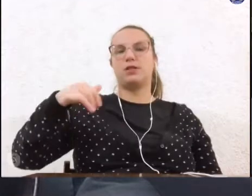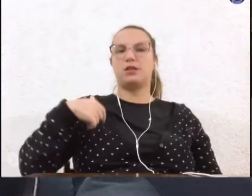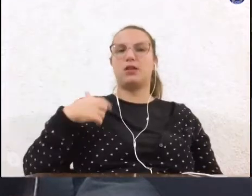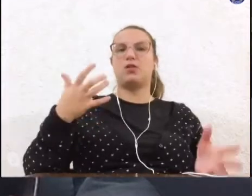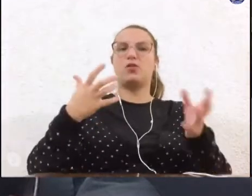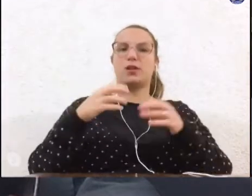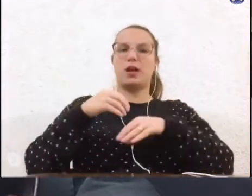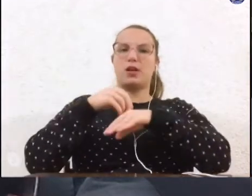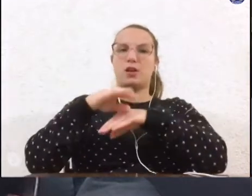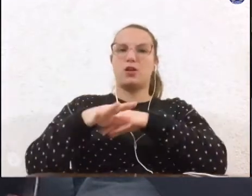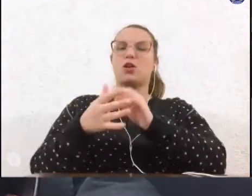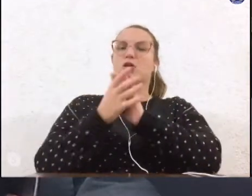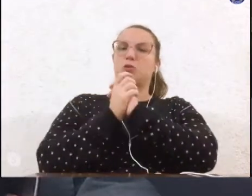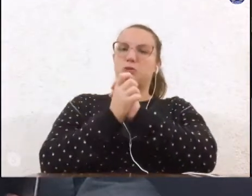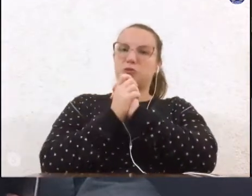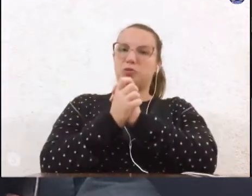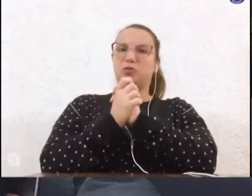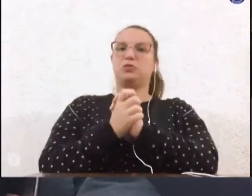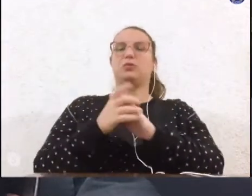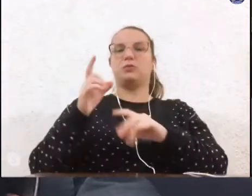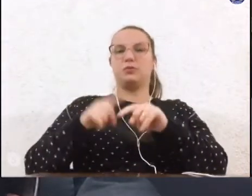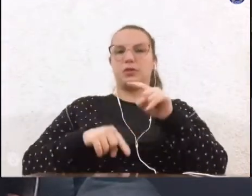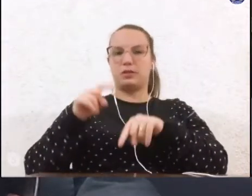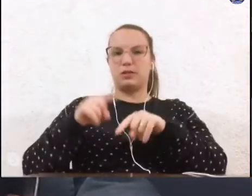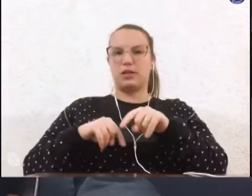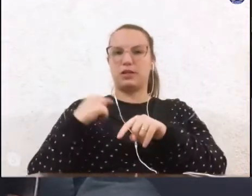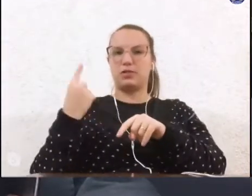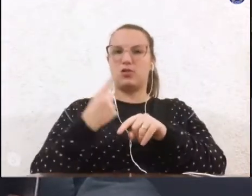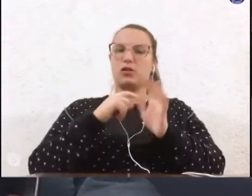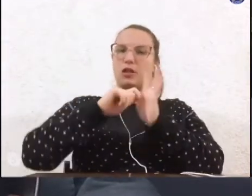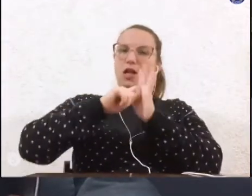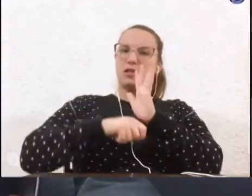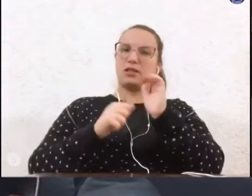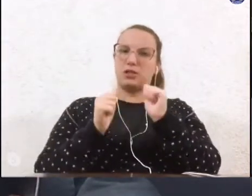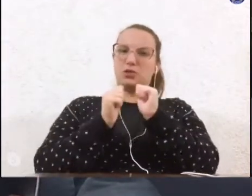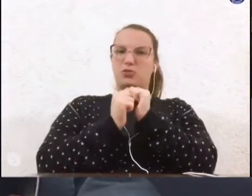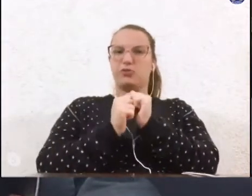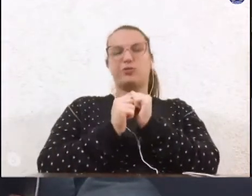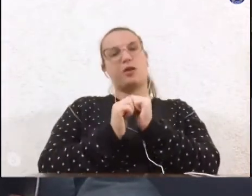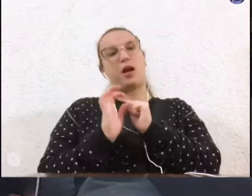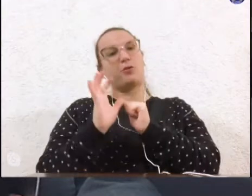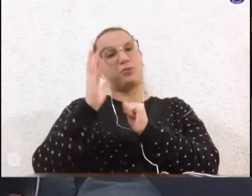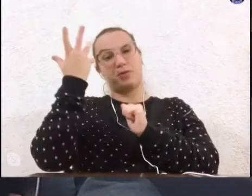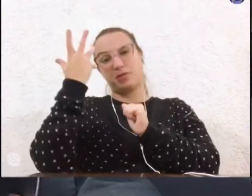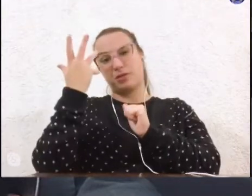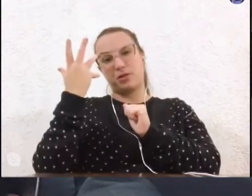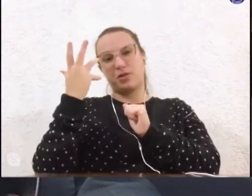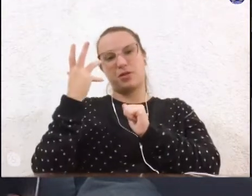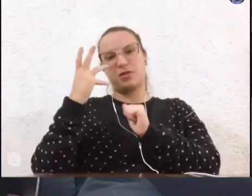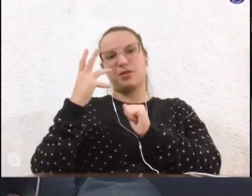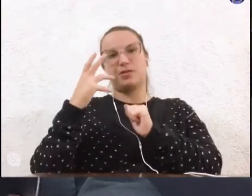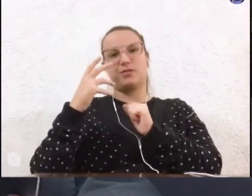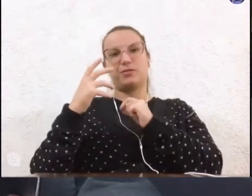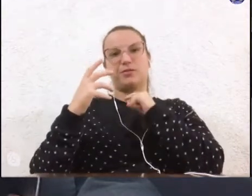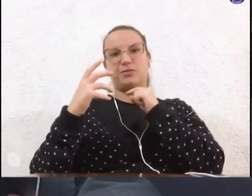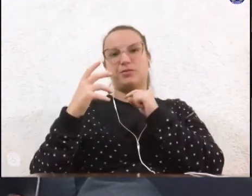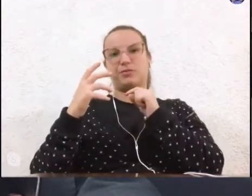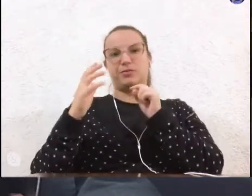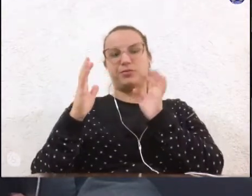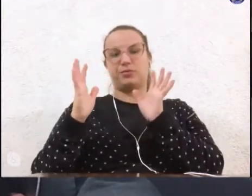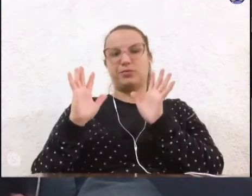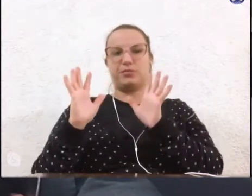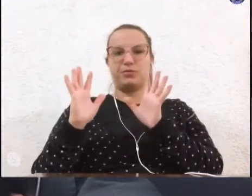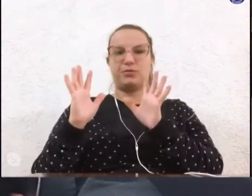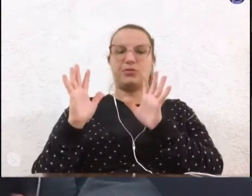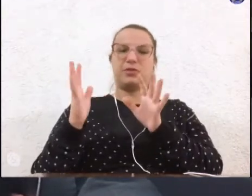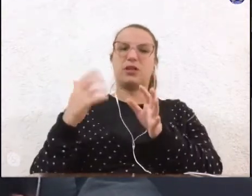vereador Alessandra, inclusive essa matéria era para nós assinarmos juntos, mas por algum equívoco aí que não vem ao caso, eu